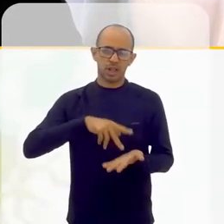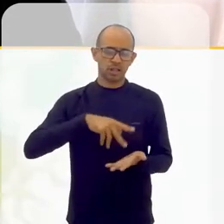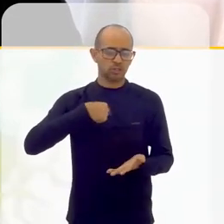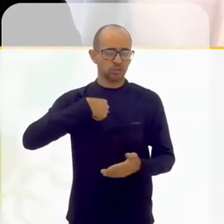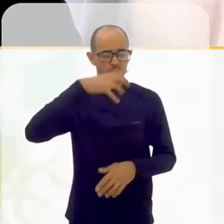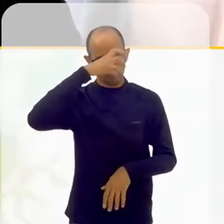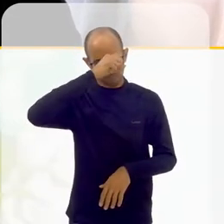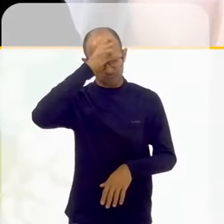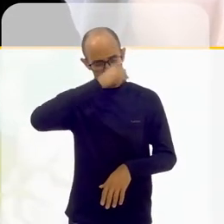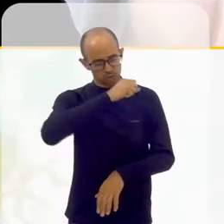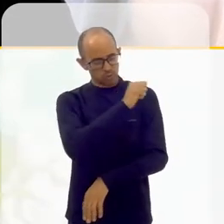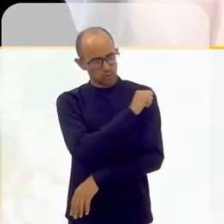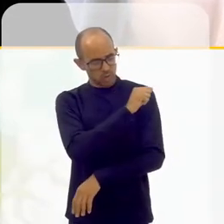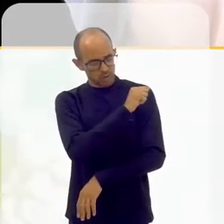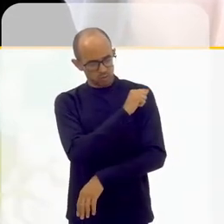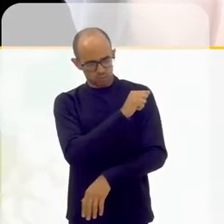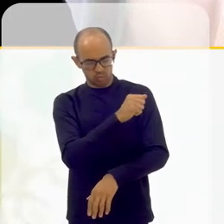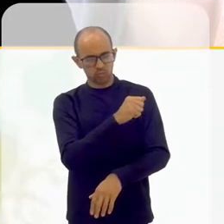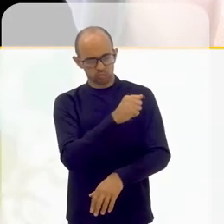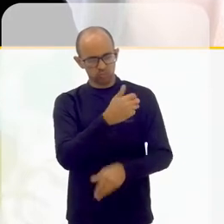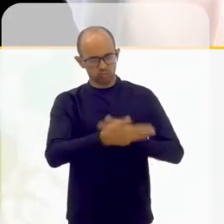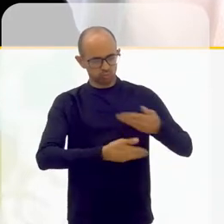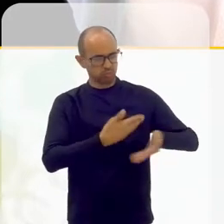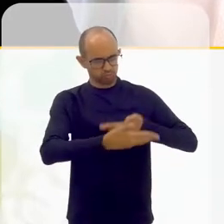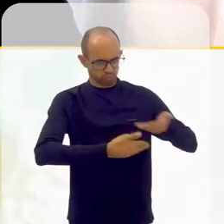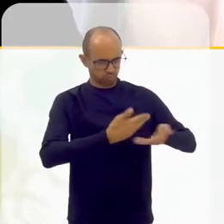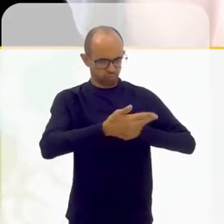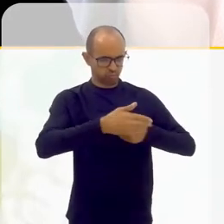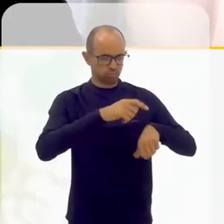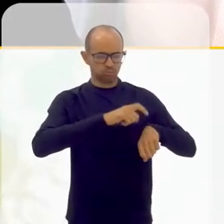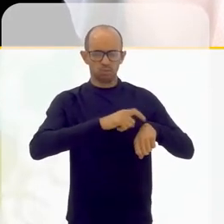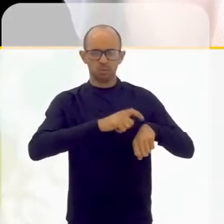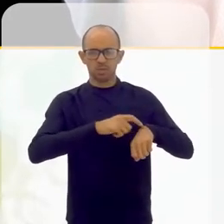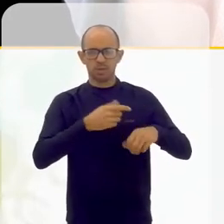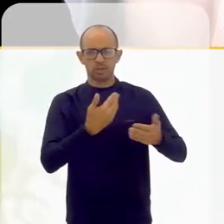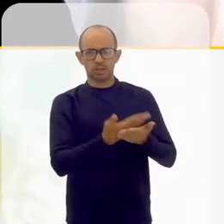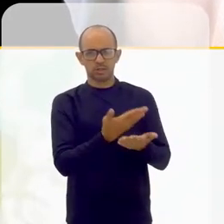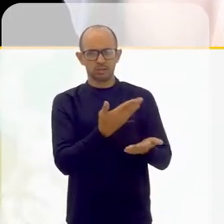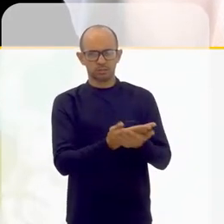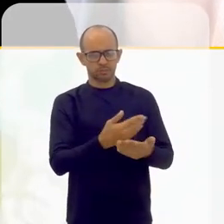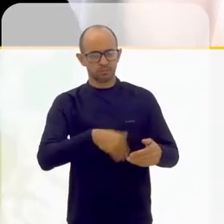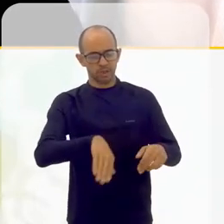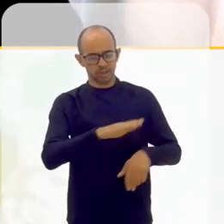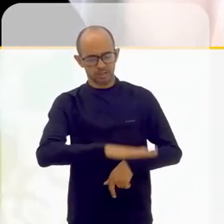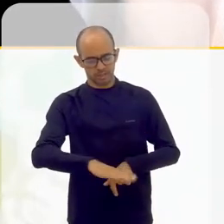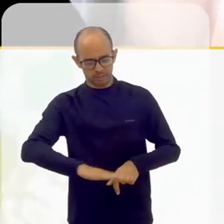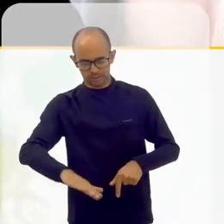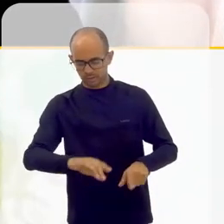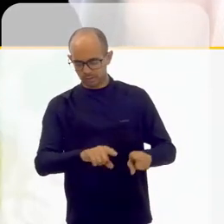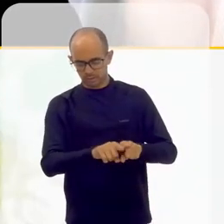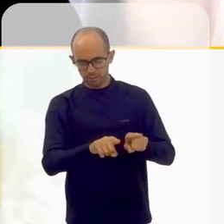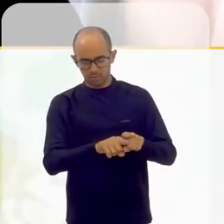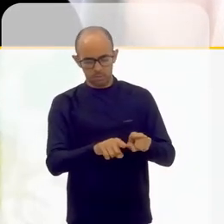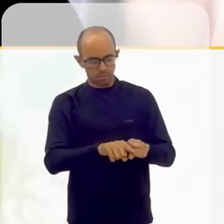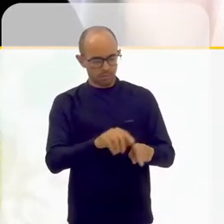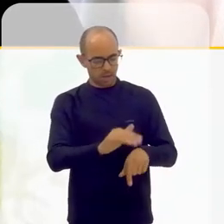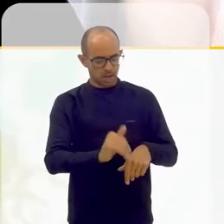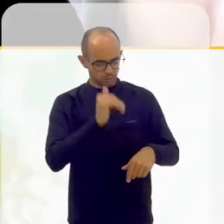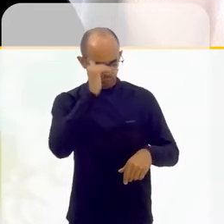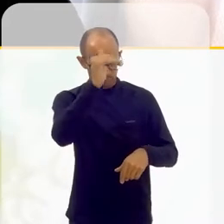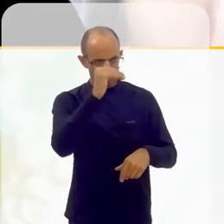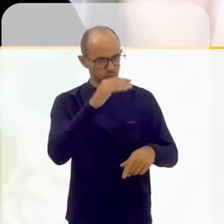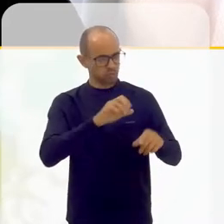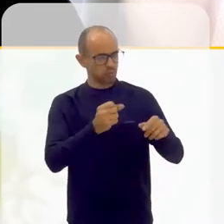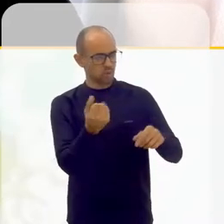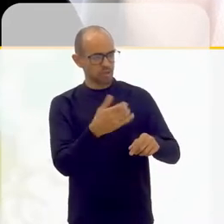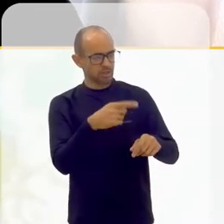muito com os meus alunos enquanto eu dava aula, tanto para crianças, quanto para adultos, porque eles